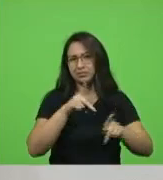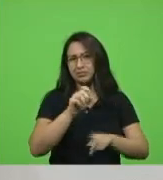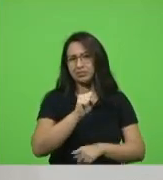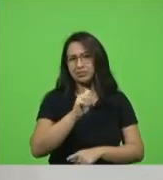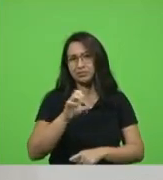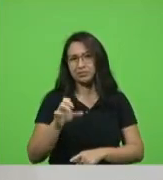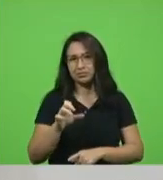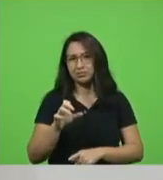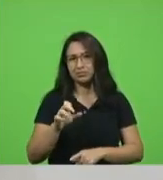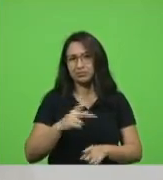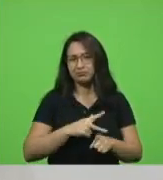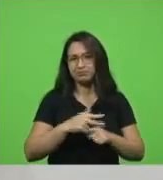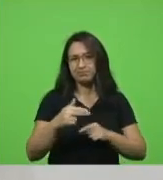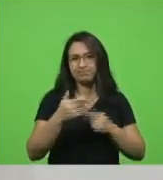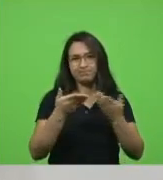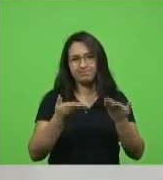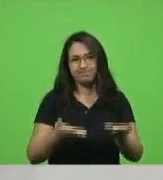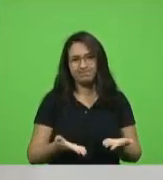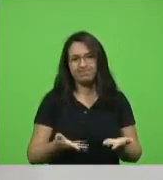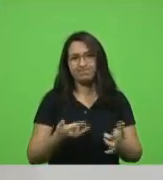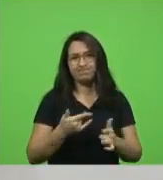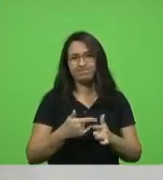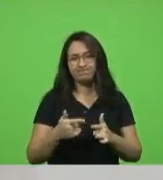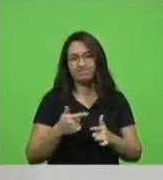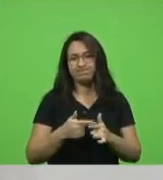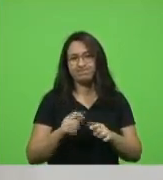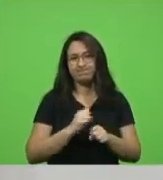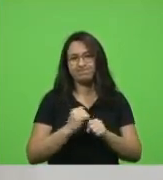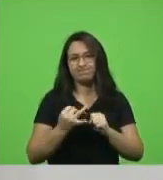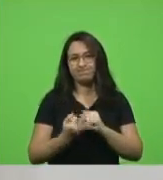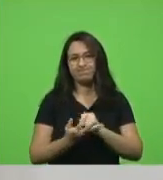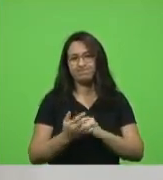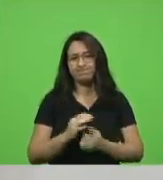vencer e a superar esta crise obrigado senhor presidente